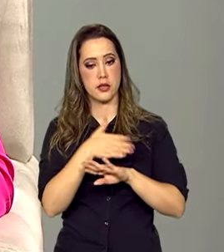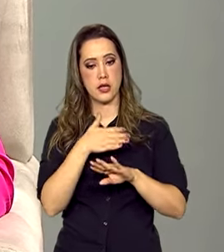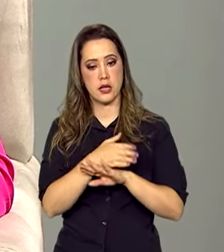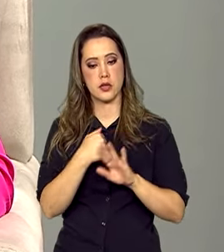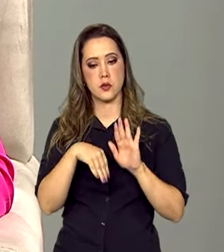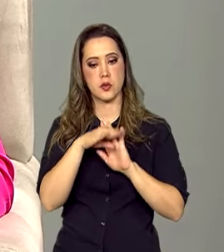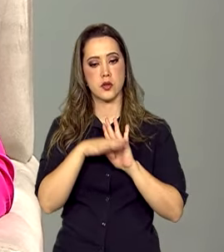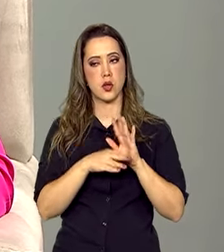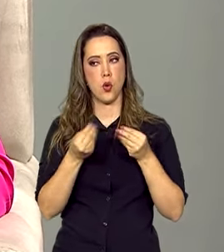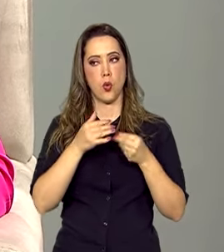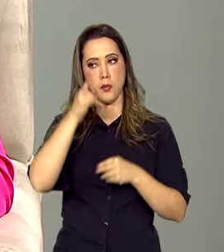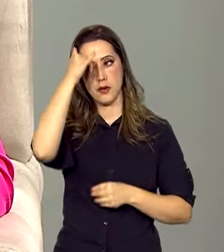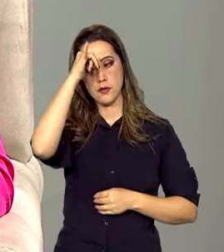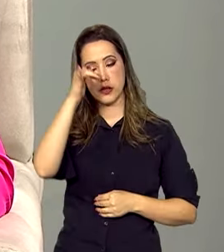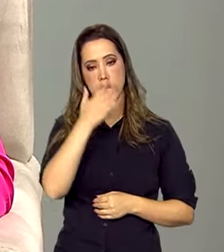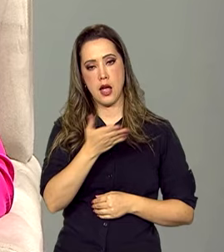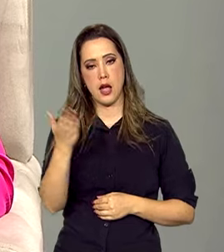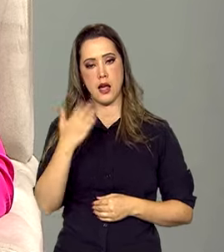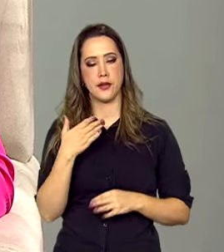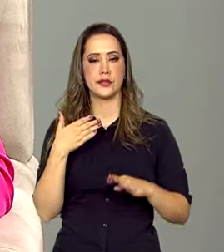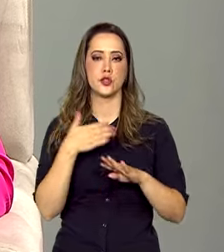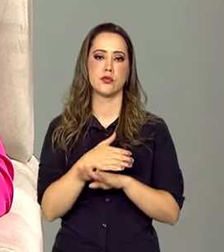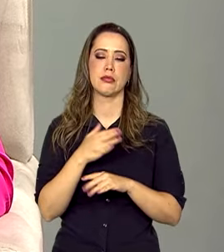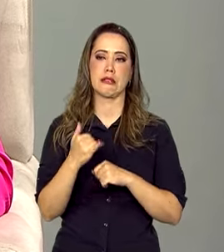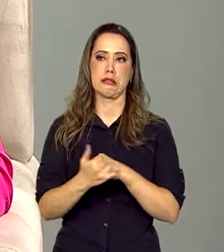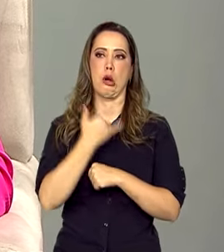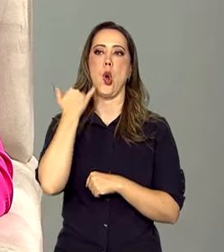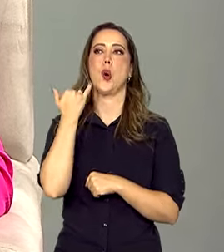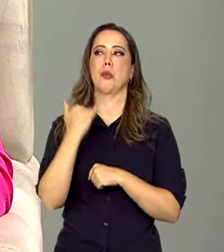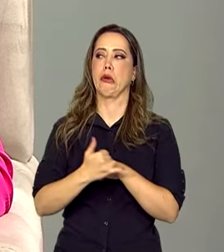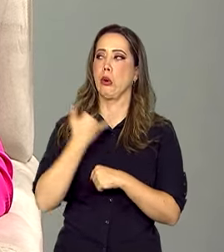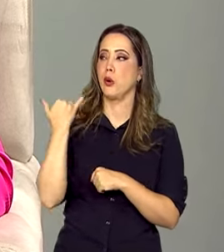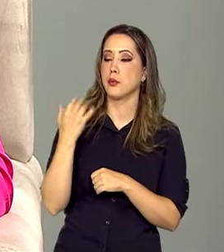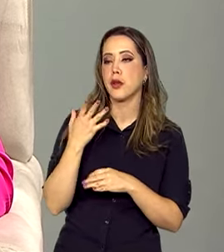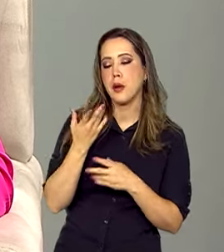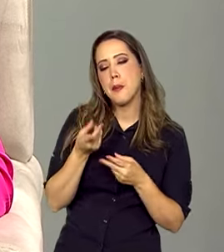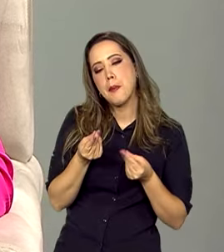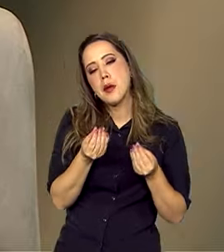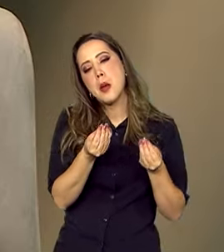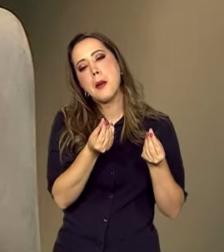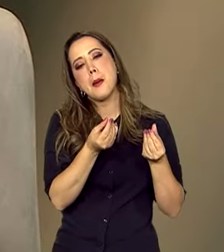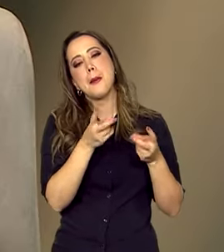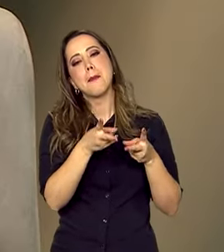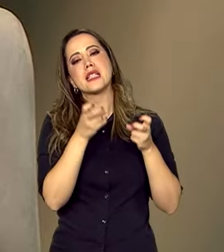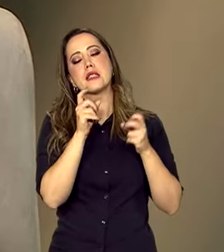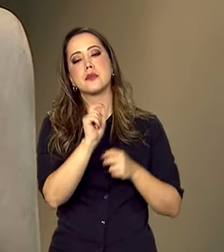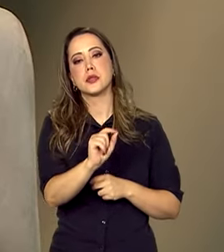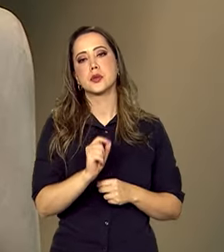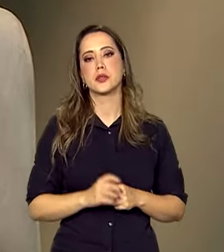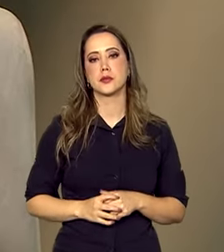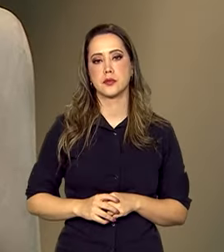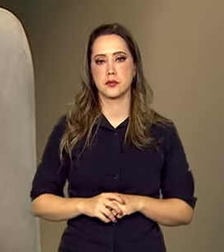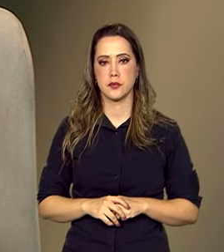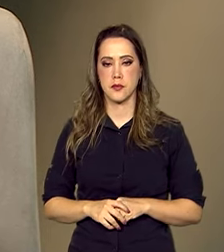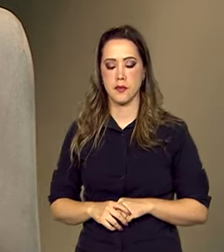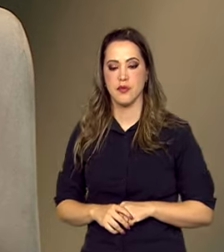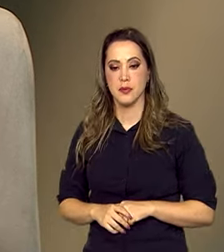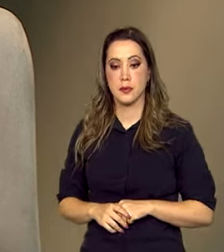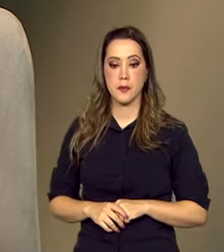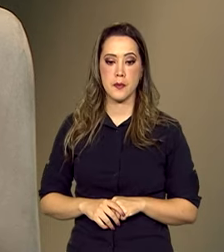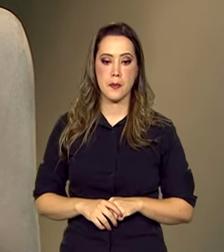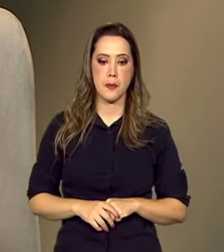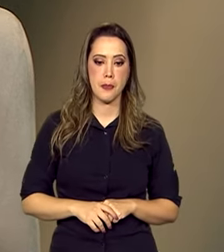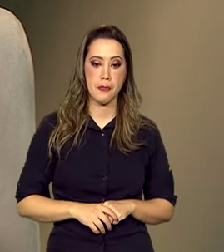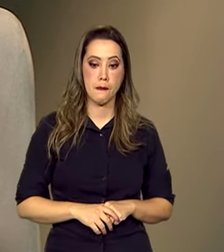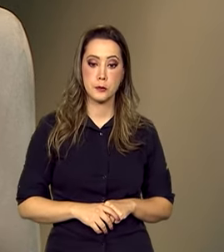ela deve fazer para evitar de cair nesses golpes? O que ela deve suspeitar? Da mesma maneira, as